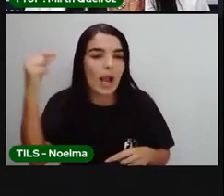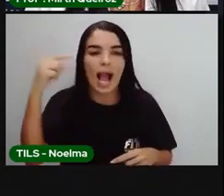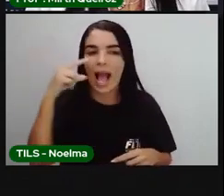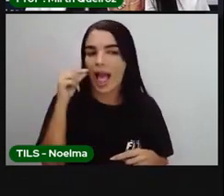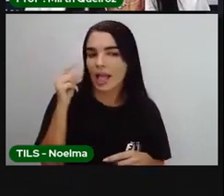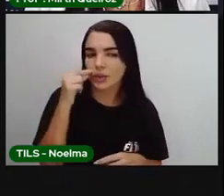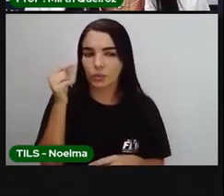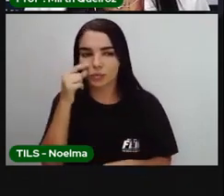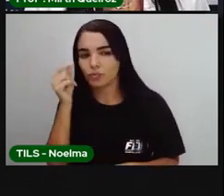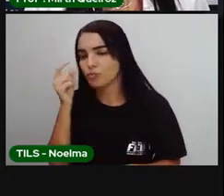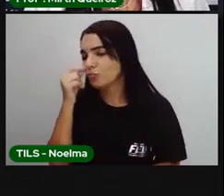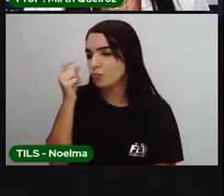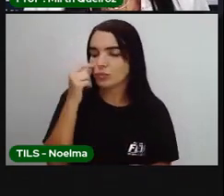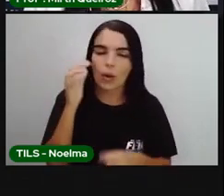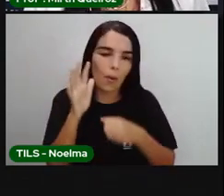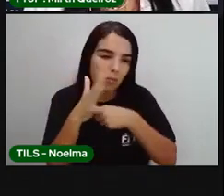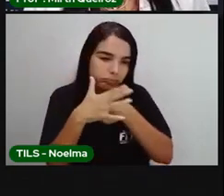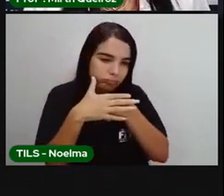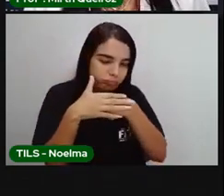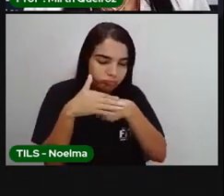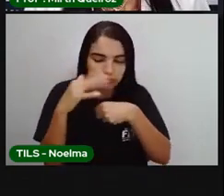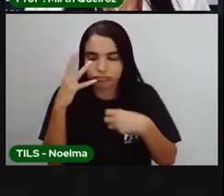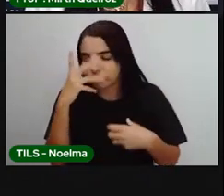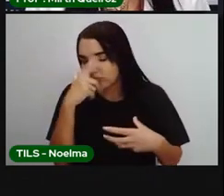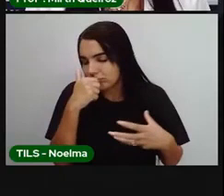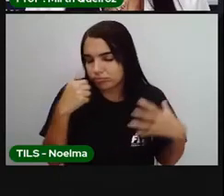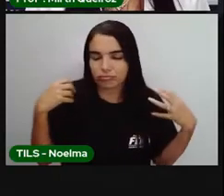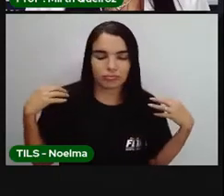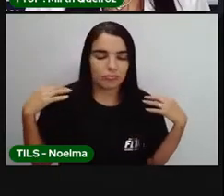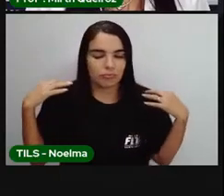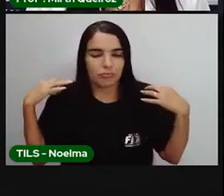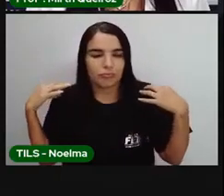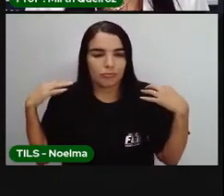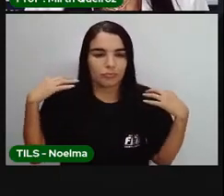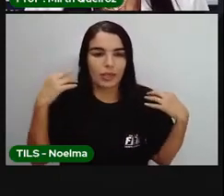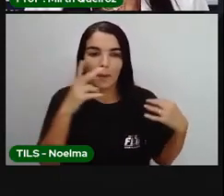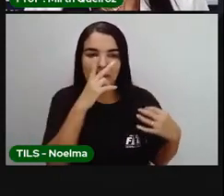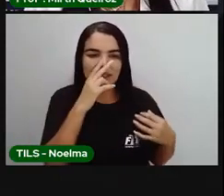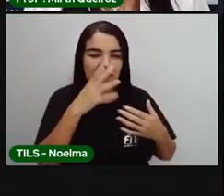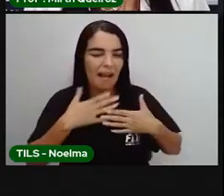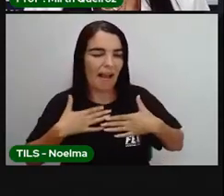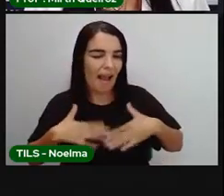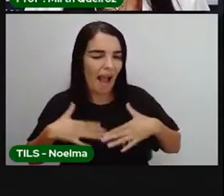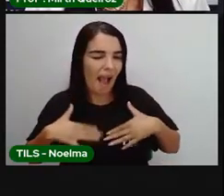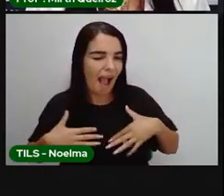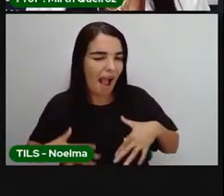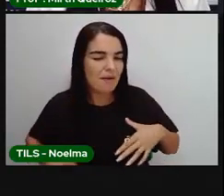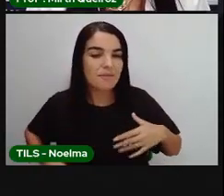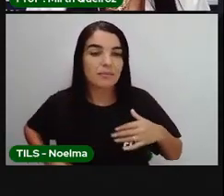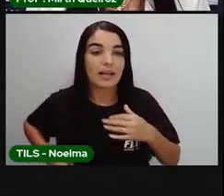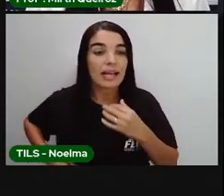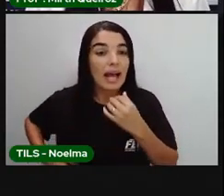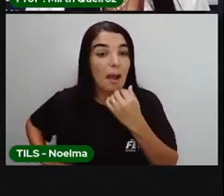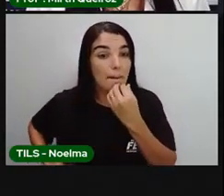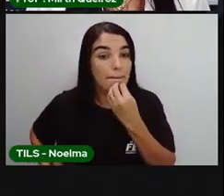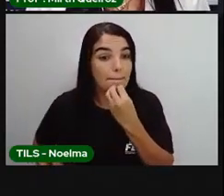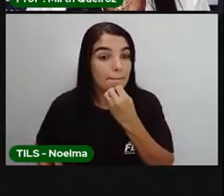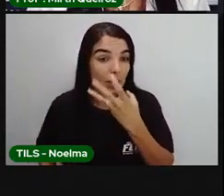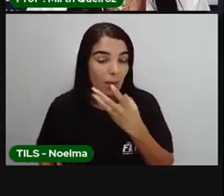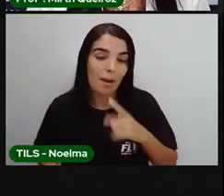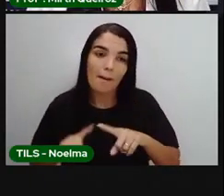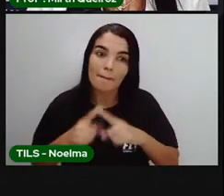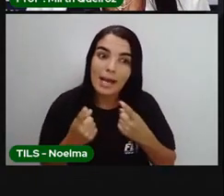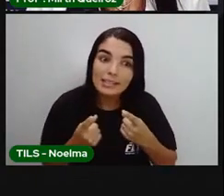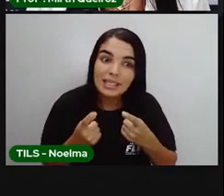né, que era um animal bonito, que parecia ser mais tranquilo, seria bonzinho, quando era o